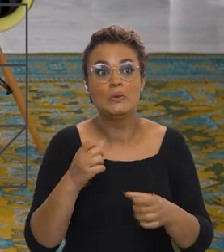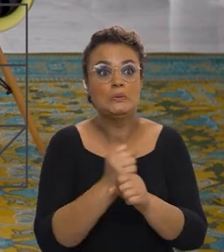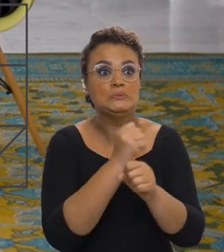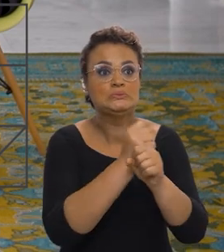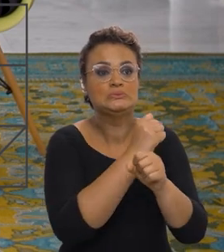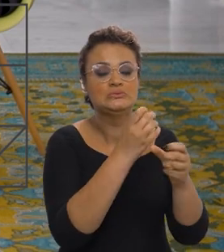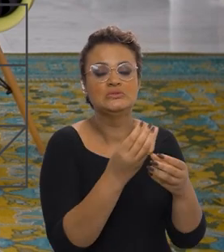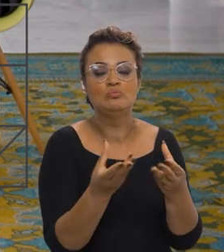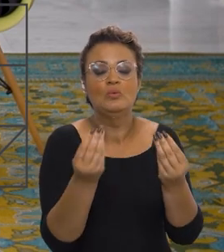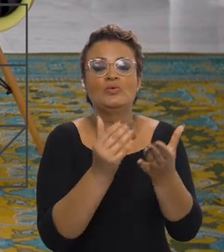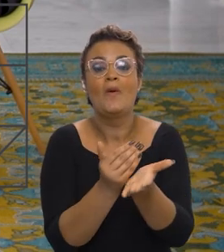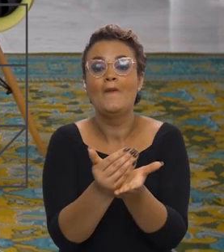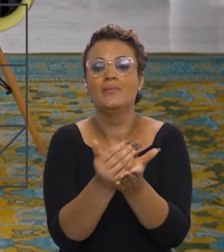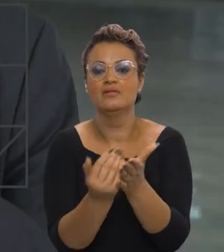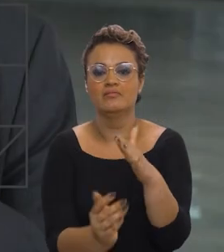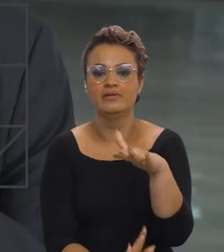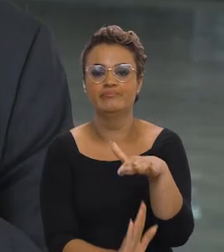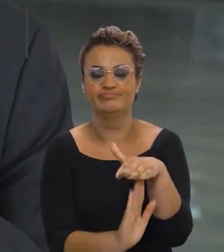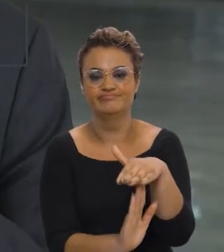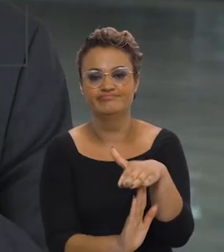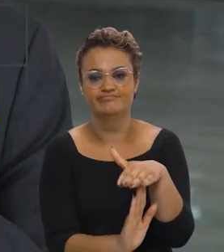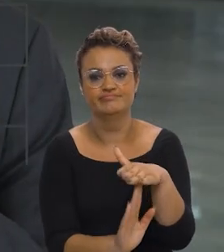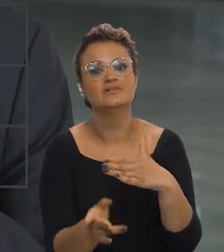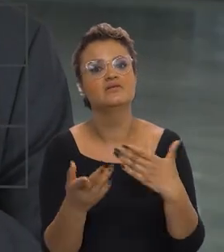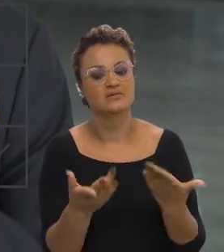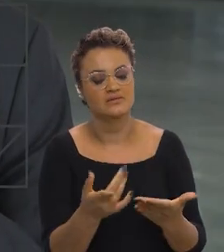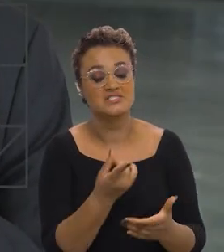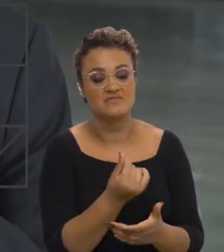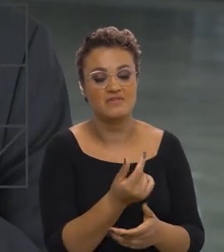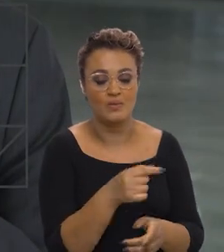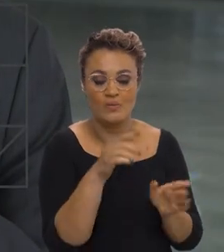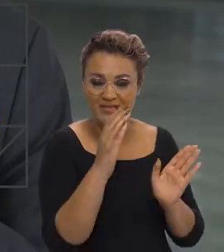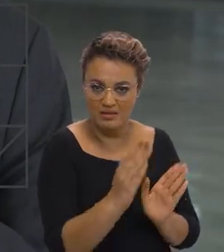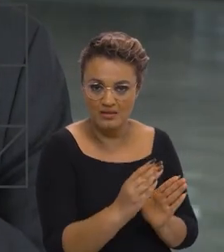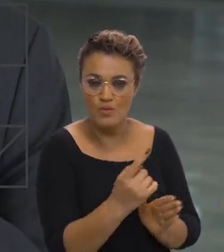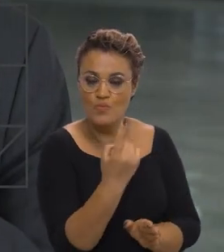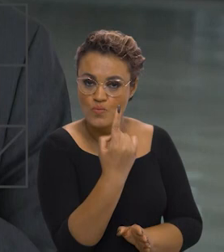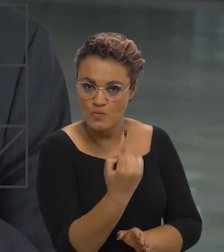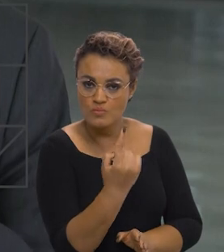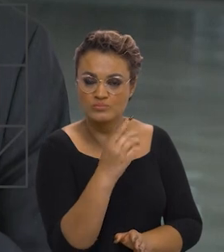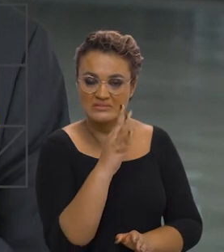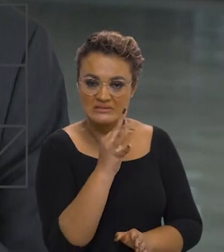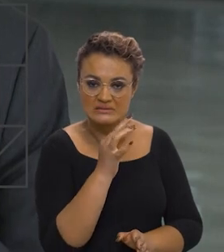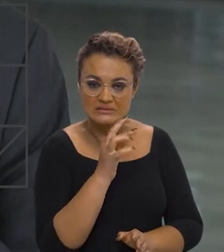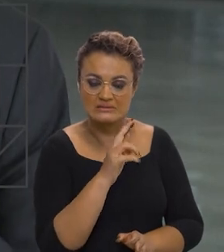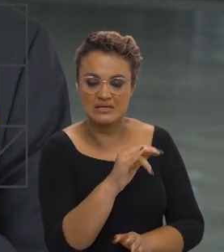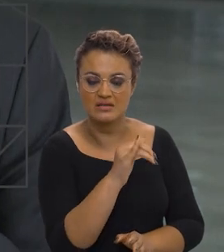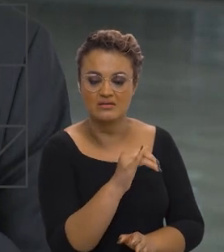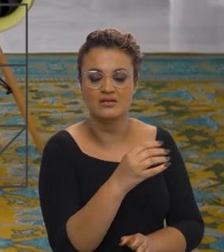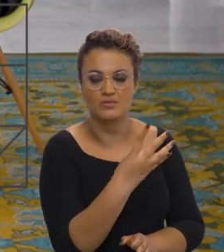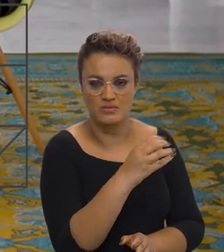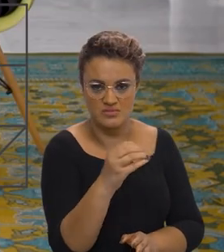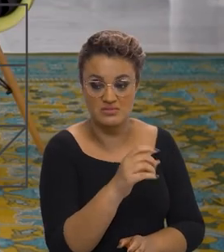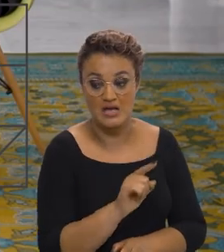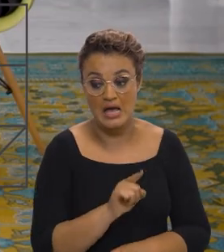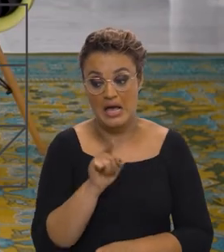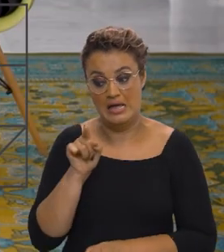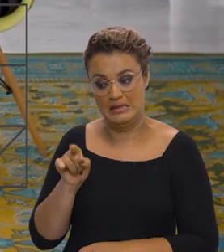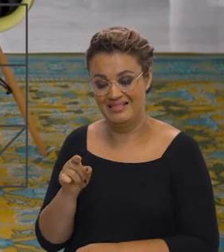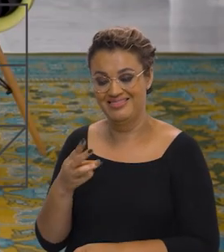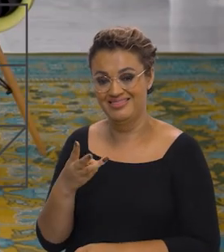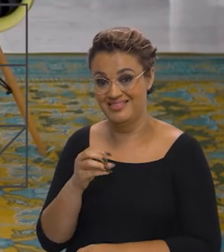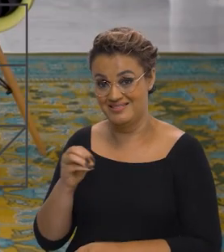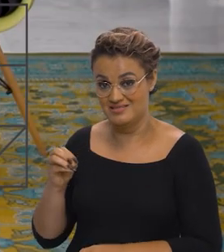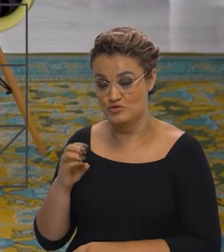de muitas obras paralisadas. Então, por isso que a gente tem esse valor de 1,4 até 26, mais 300